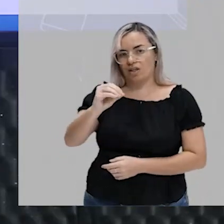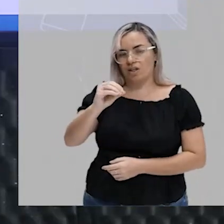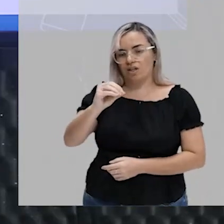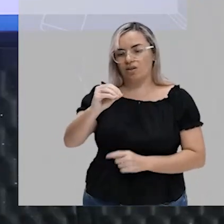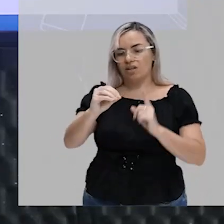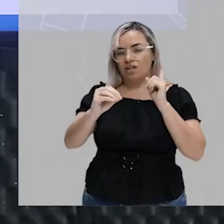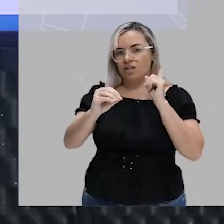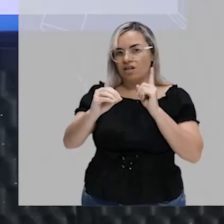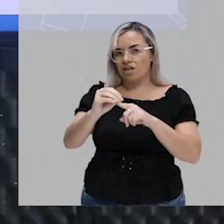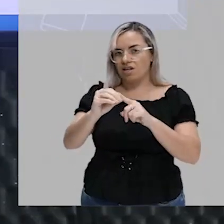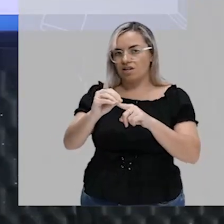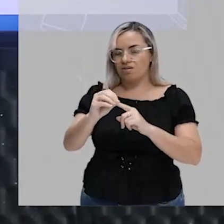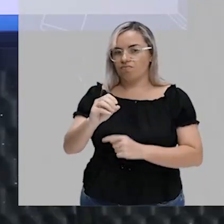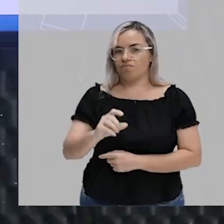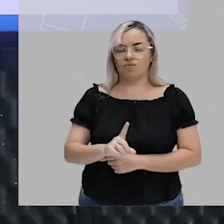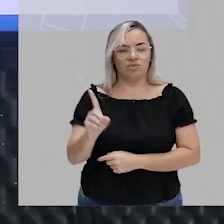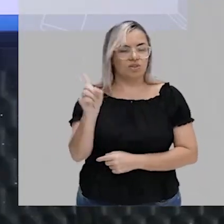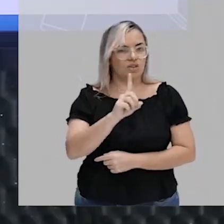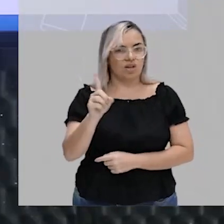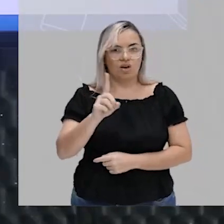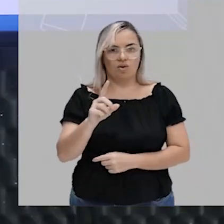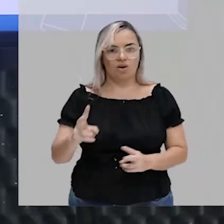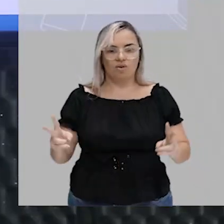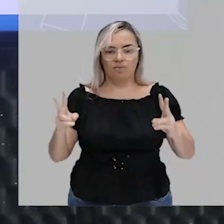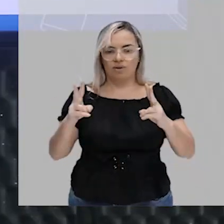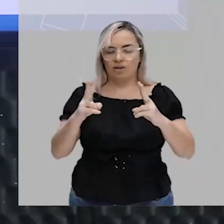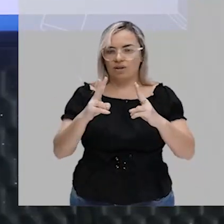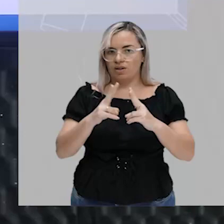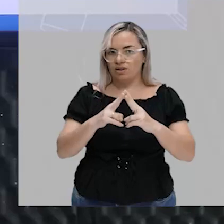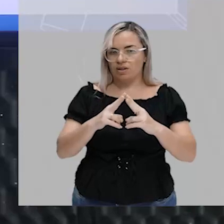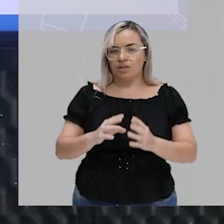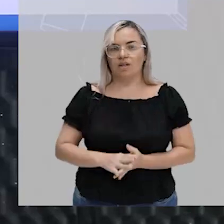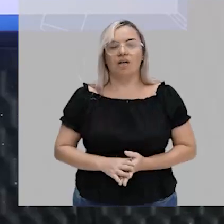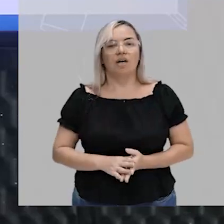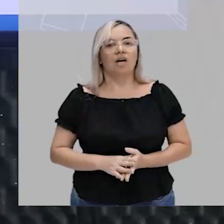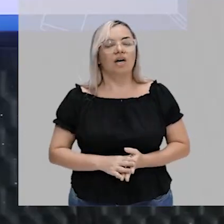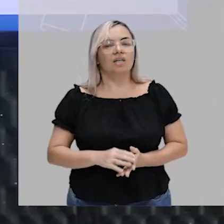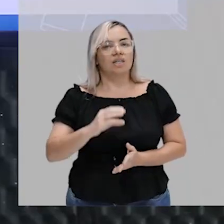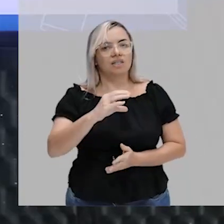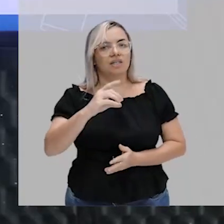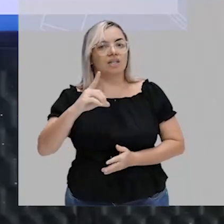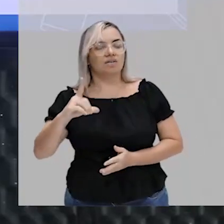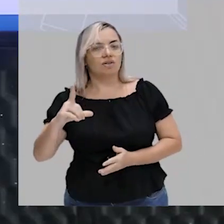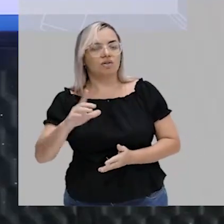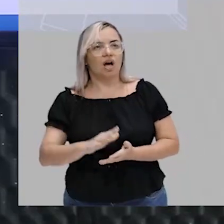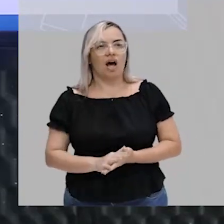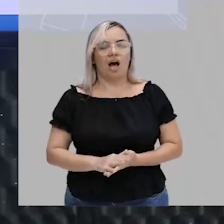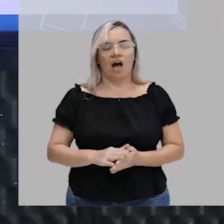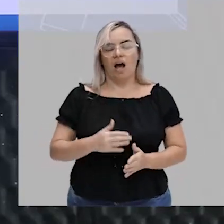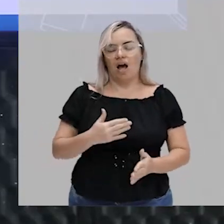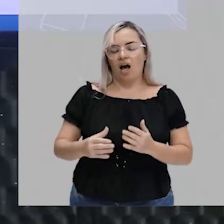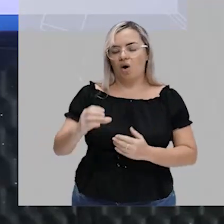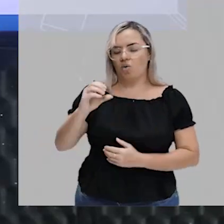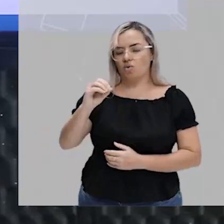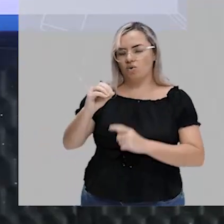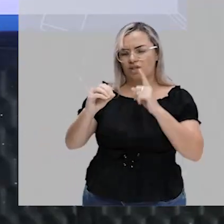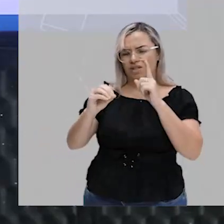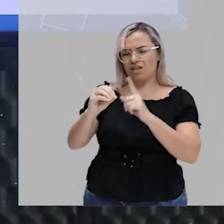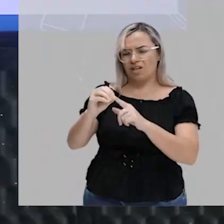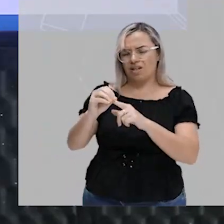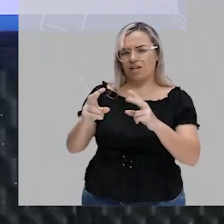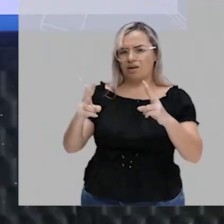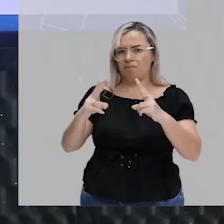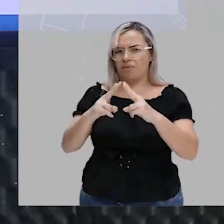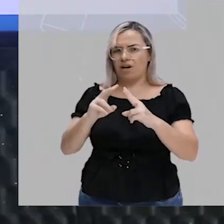entra nessa classificação de par ou ímpar. Então, justamente, e só por causa deste 0, eu não posso dizer que é número